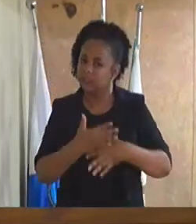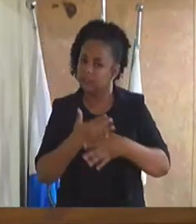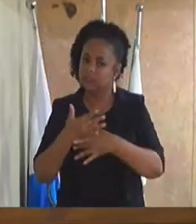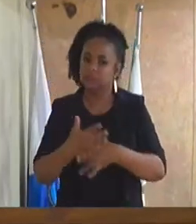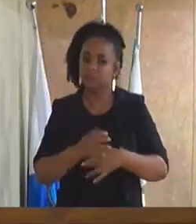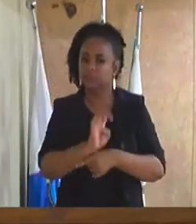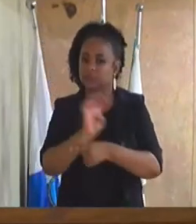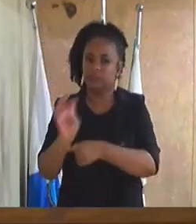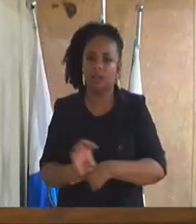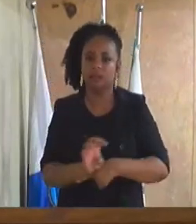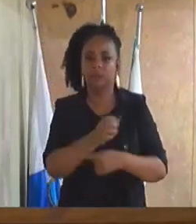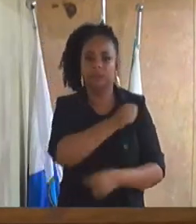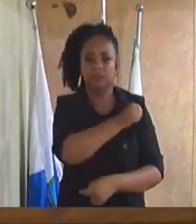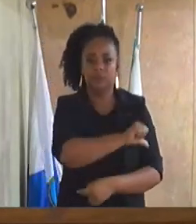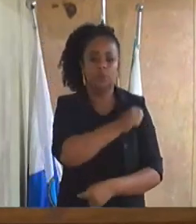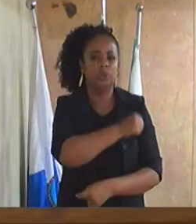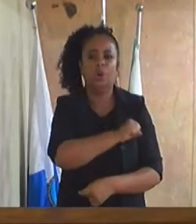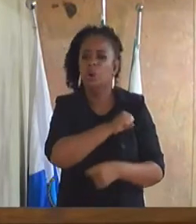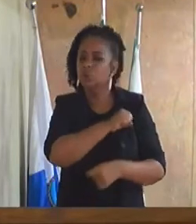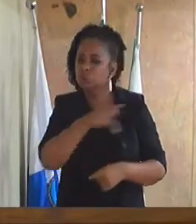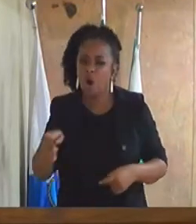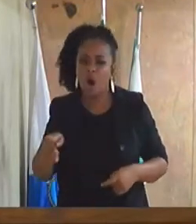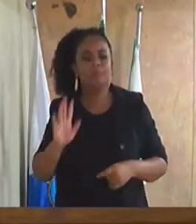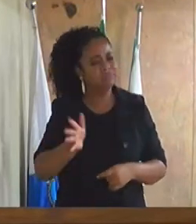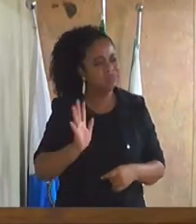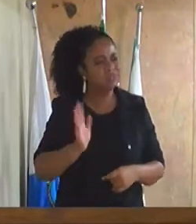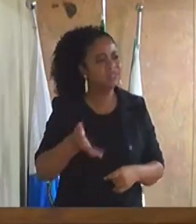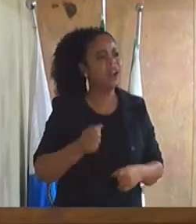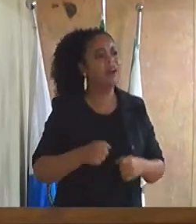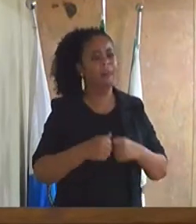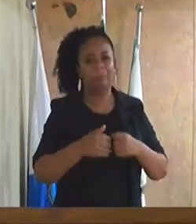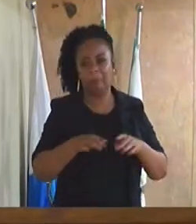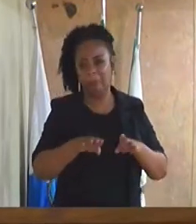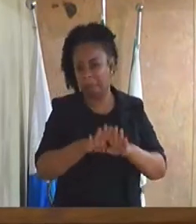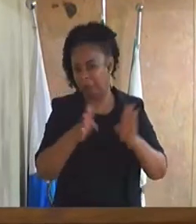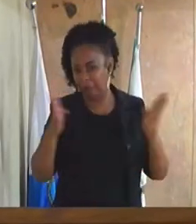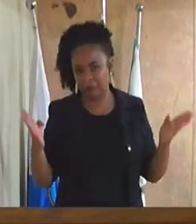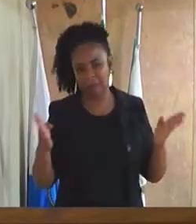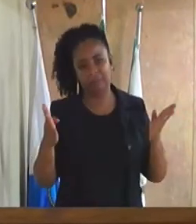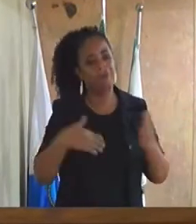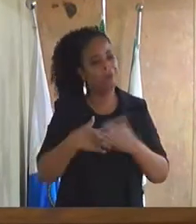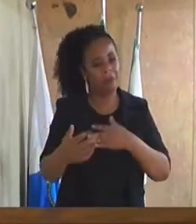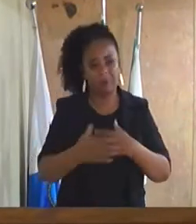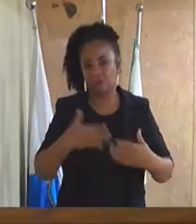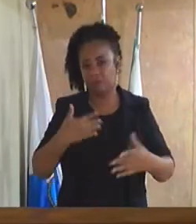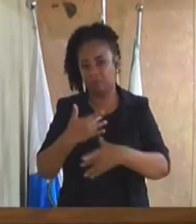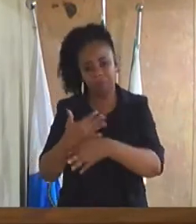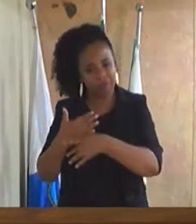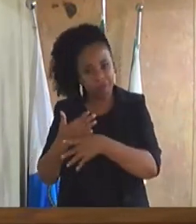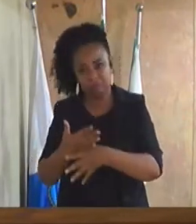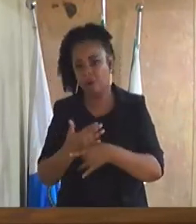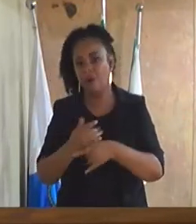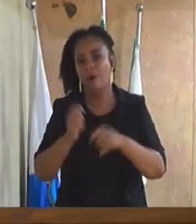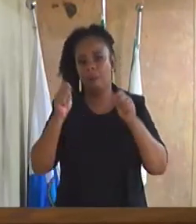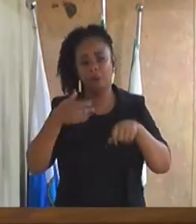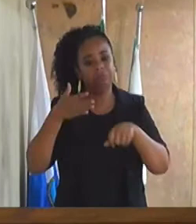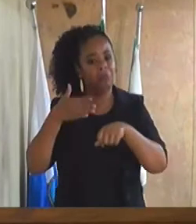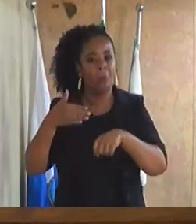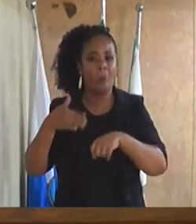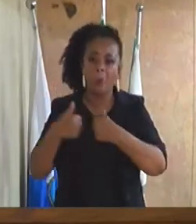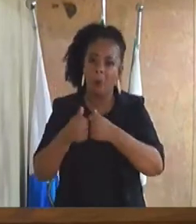que os shoppings já estão abertos não é verdade qualquer cidadão pode entrar num ônibus hoje municipal ou